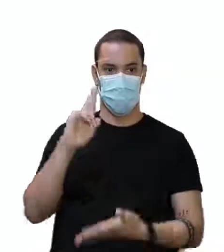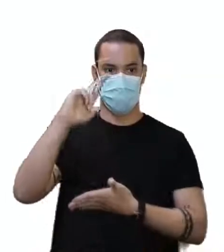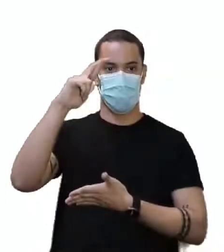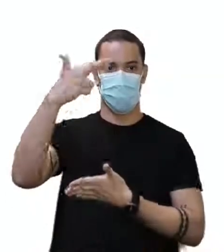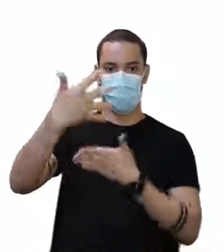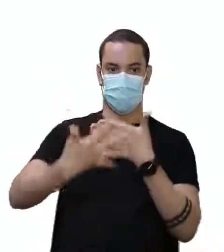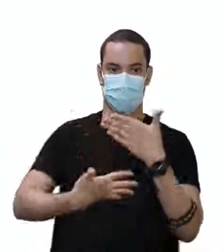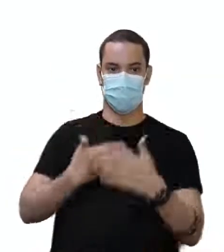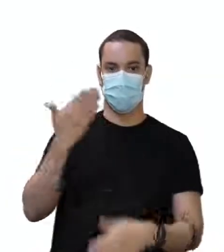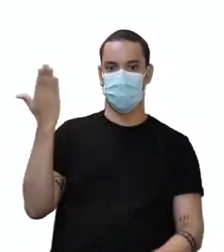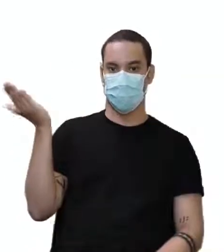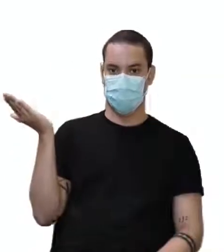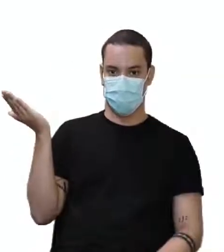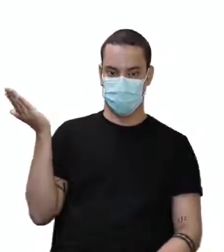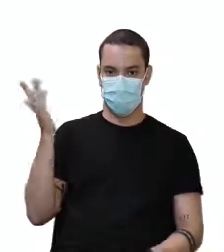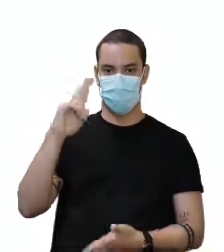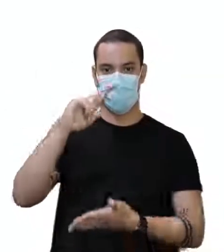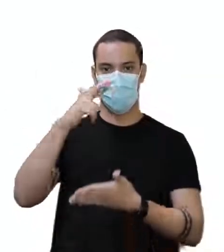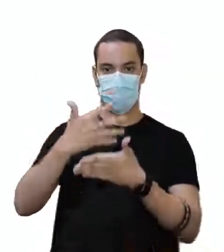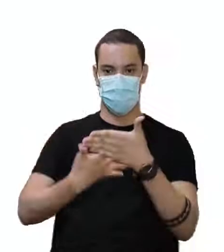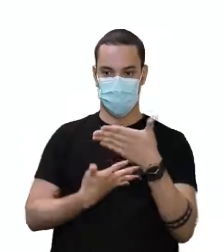Essas são as nossas referências.